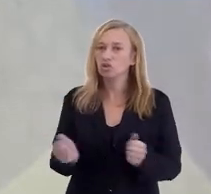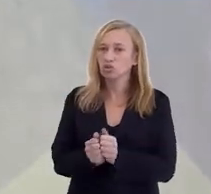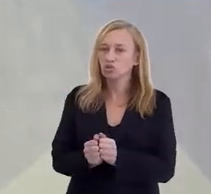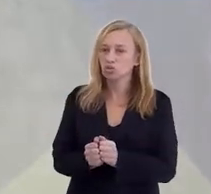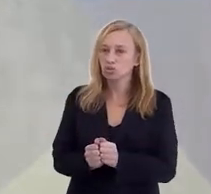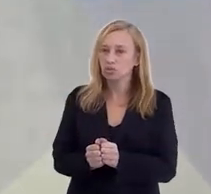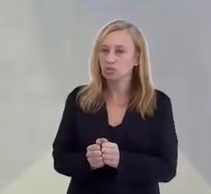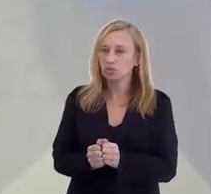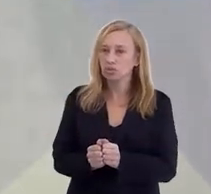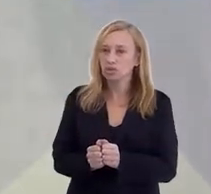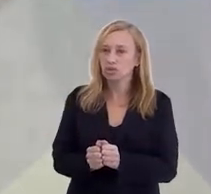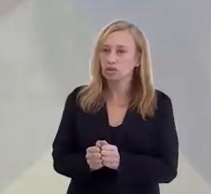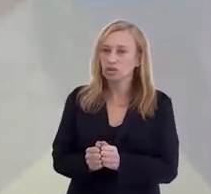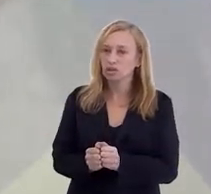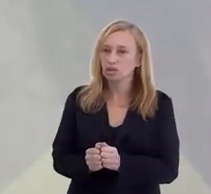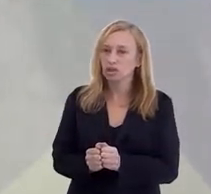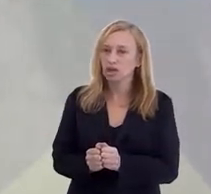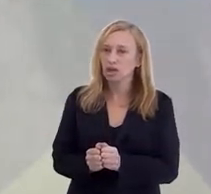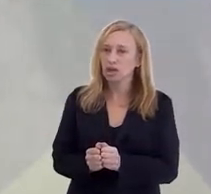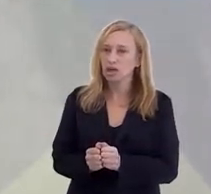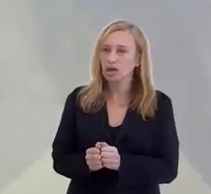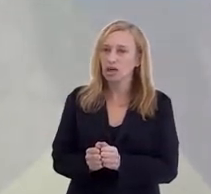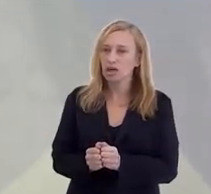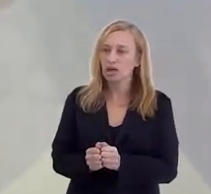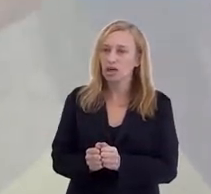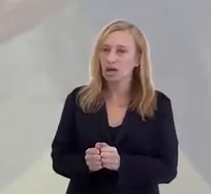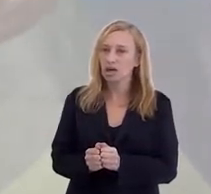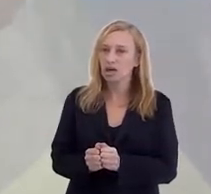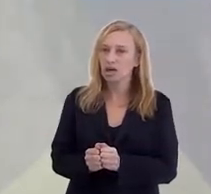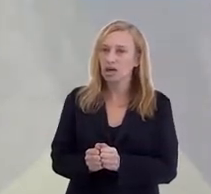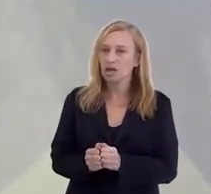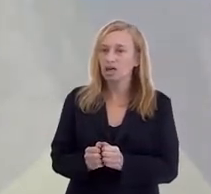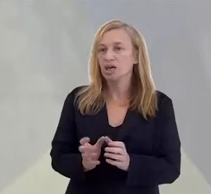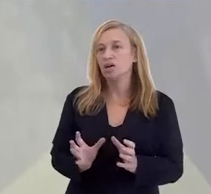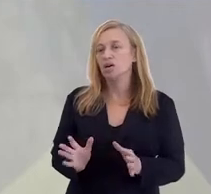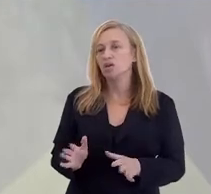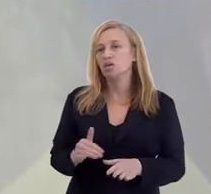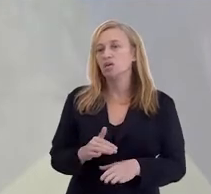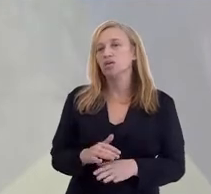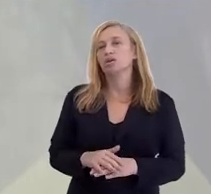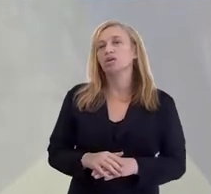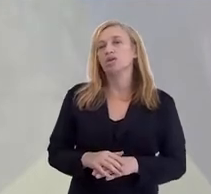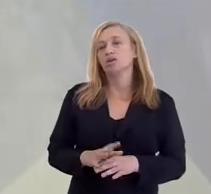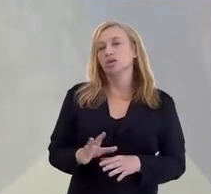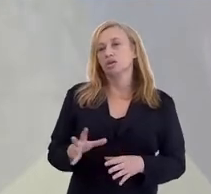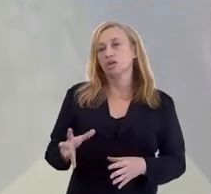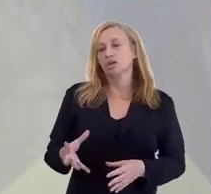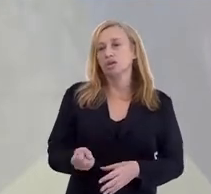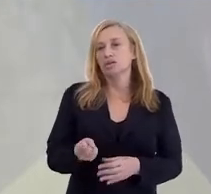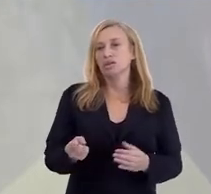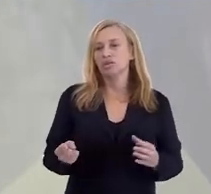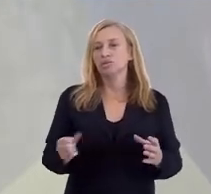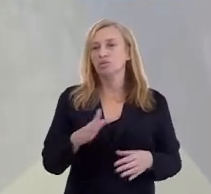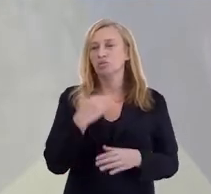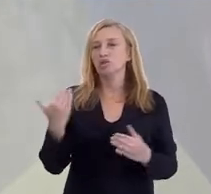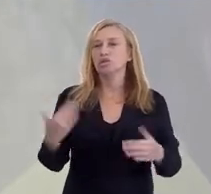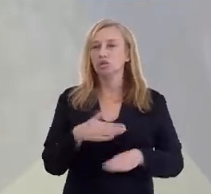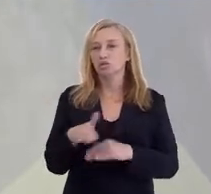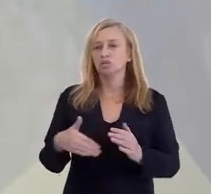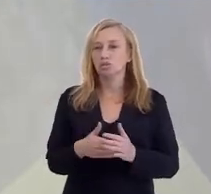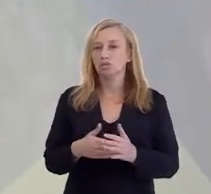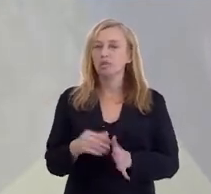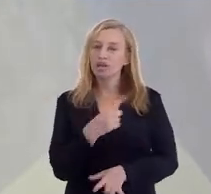resgate coletivo, mas nem toda morte junta é resgate coletivo. É caso a caso, a gente não pode generalizar.